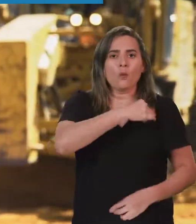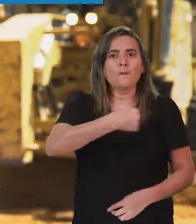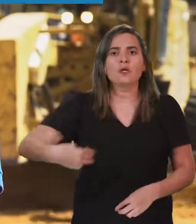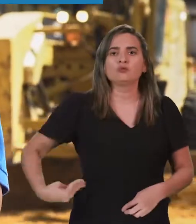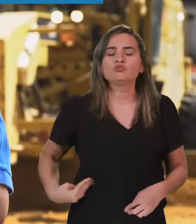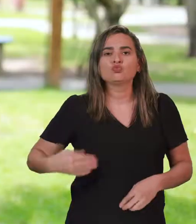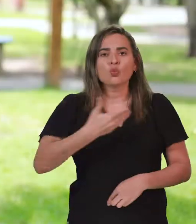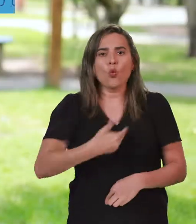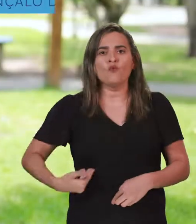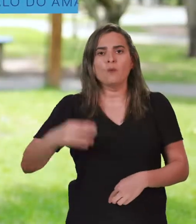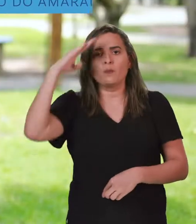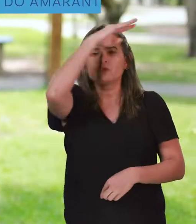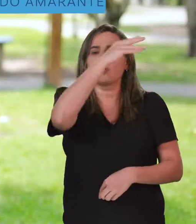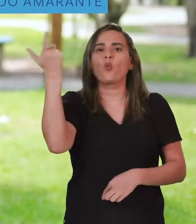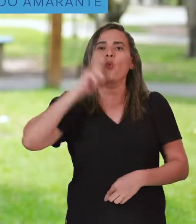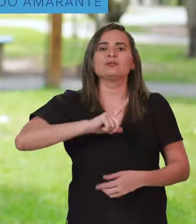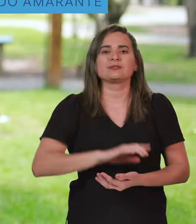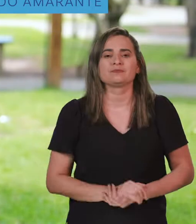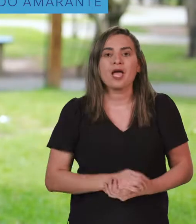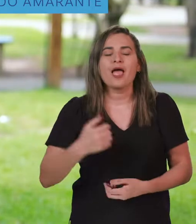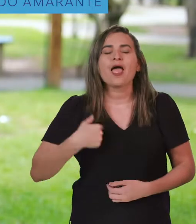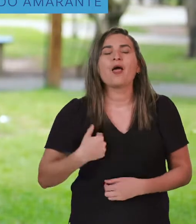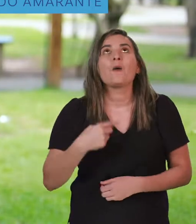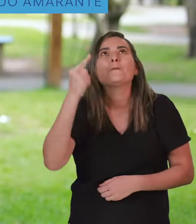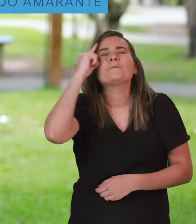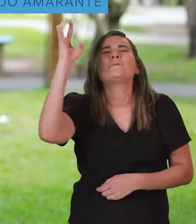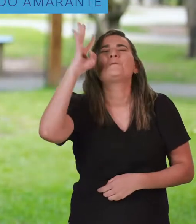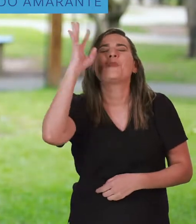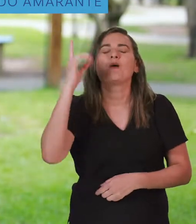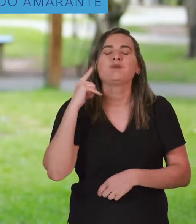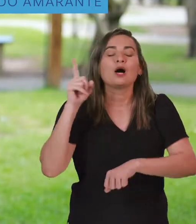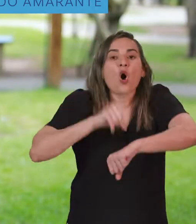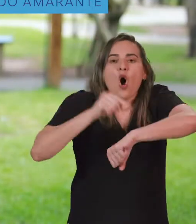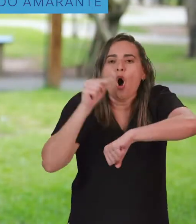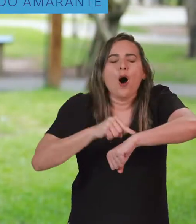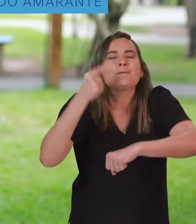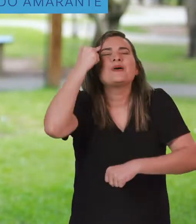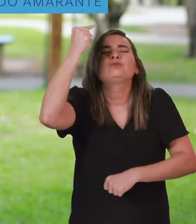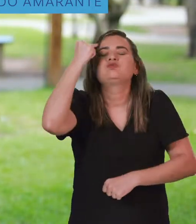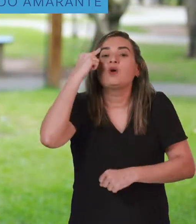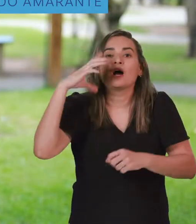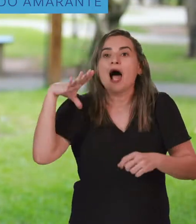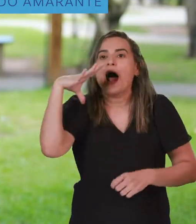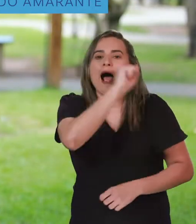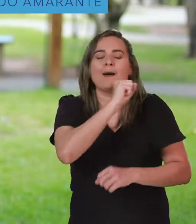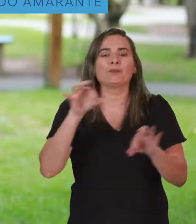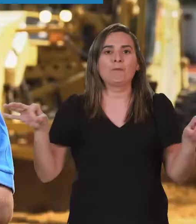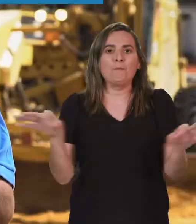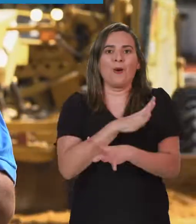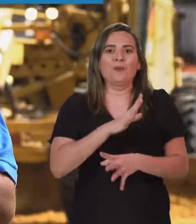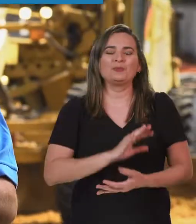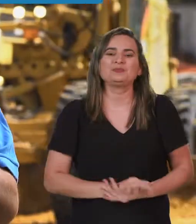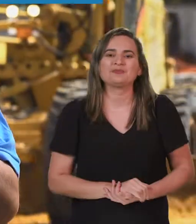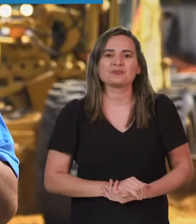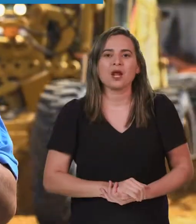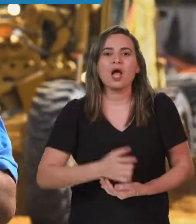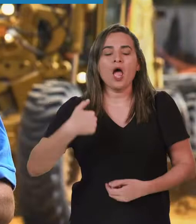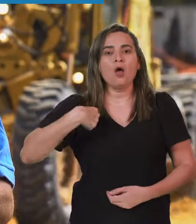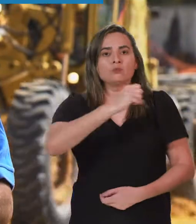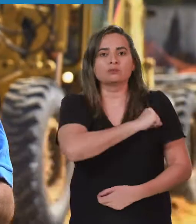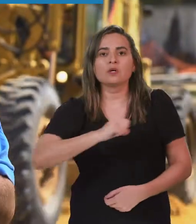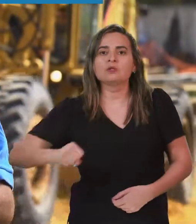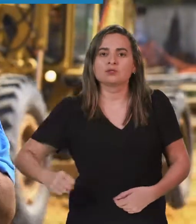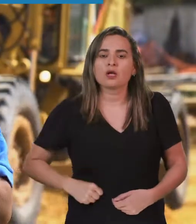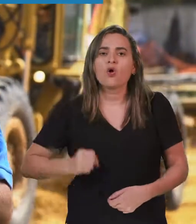essa importante ação. Não vejo a hora. Estou contando as horas, os dias, os minutos, os segundos para que esse trem venha, né? Como senador da